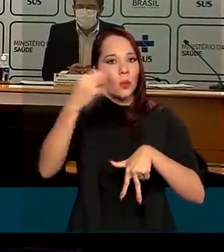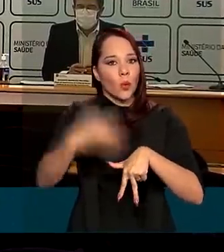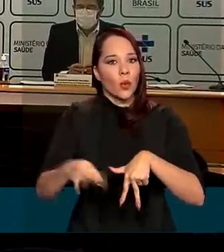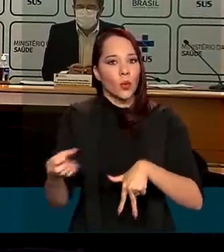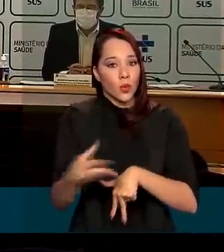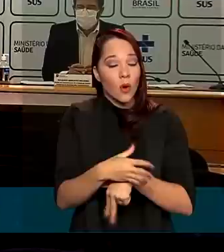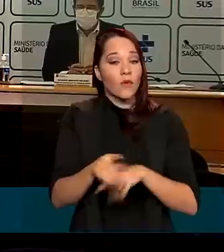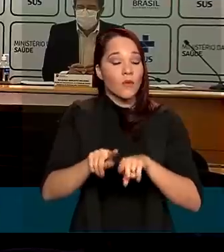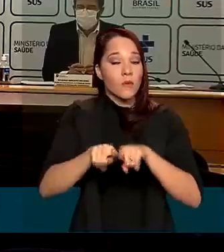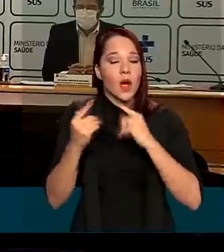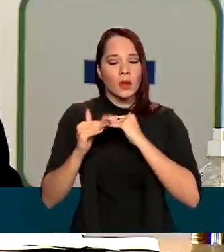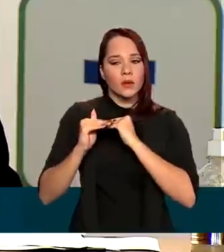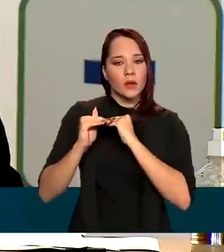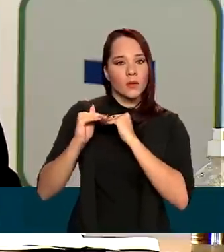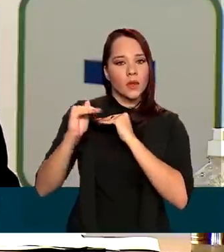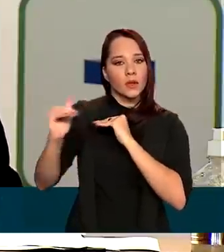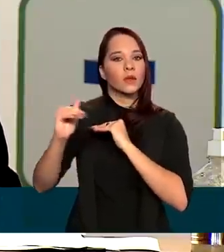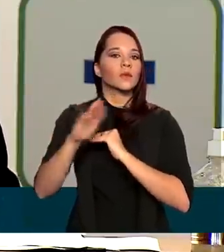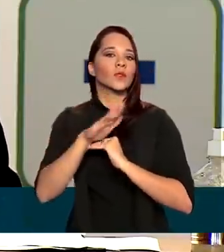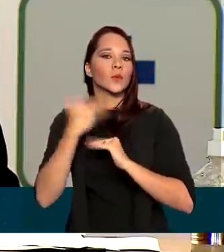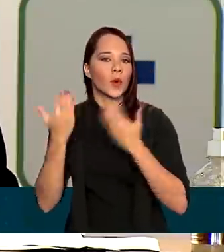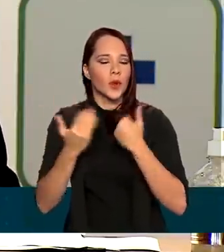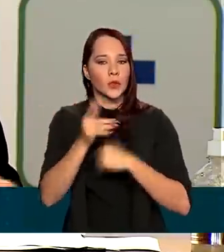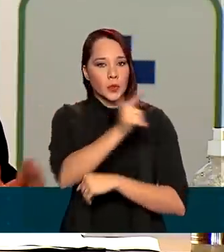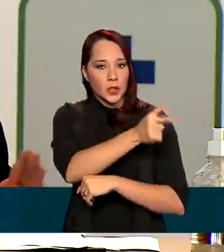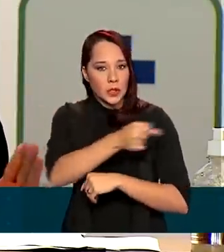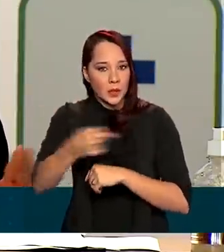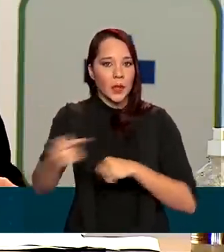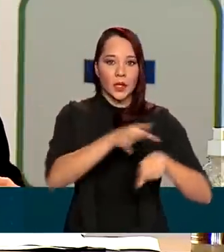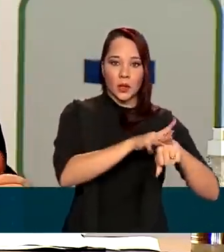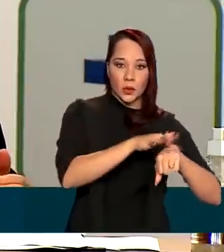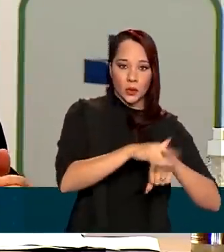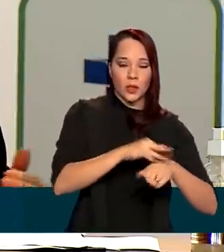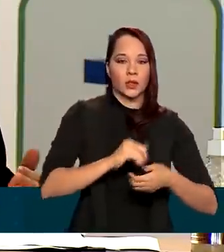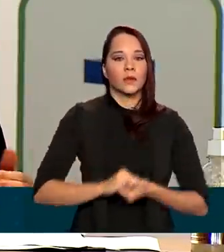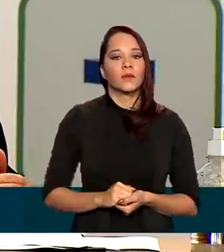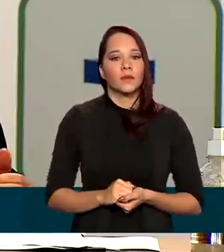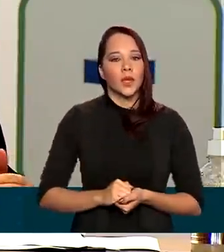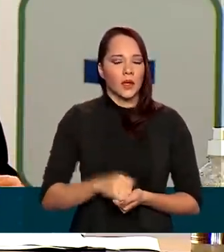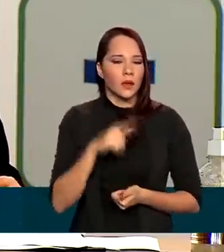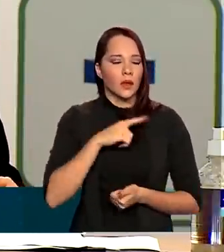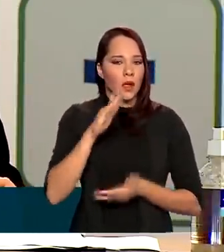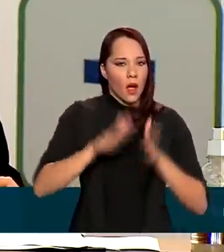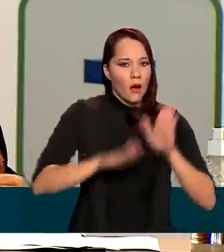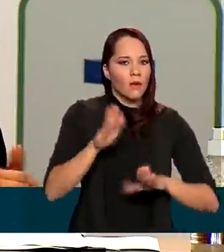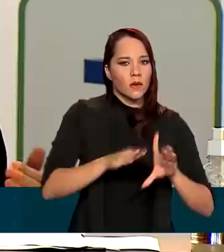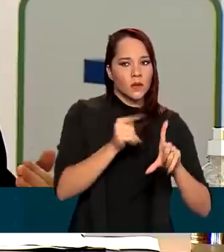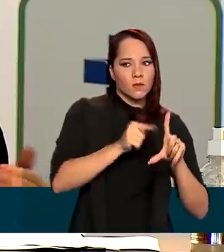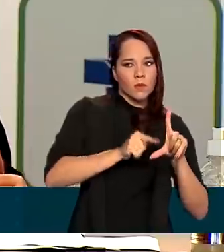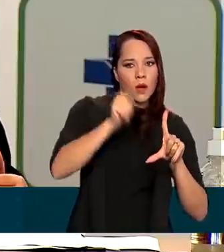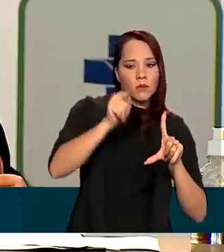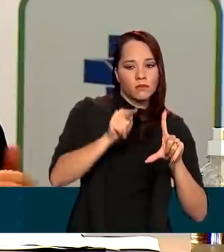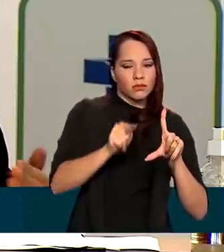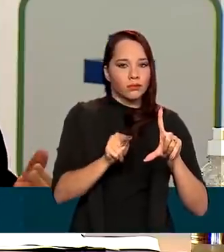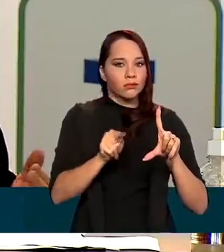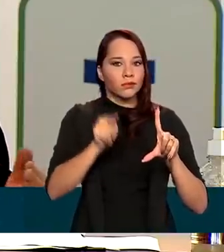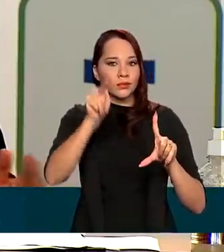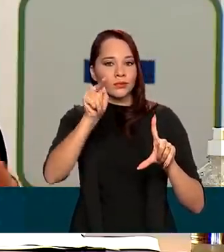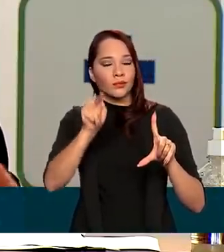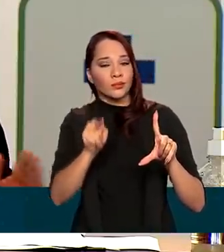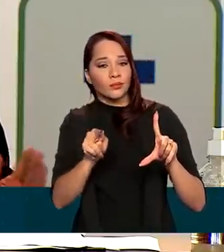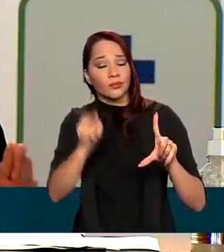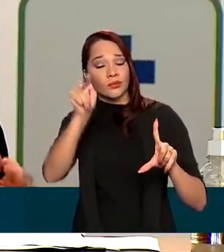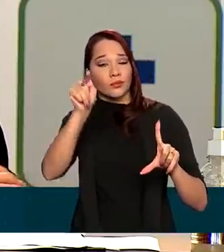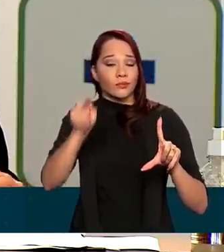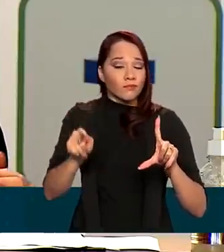mas de estabilização do de óbitos por semana epidemiológica. Temos pequenas variações para baixo, para menor